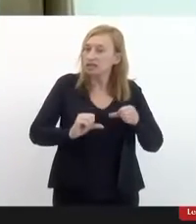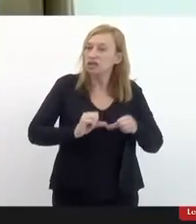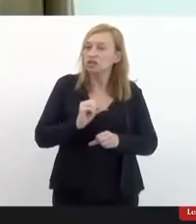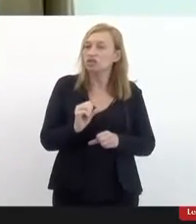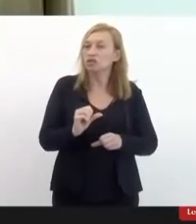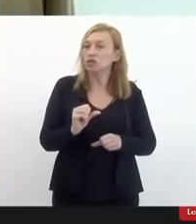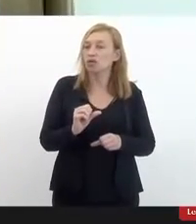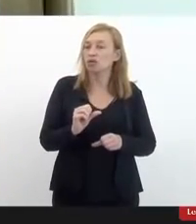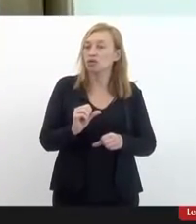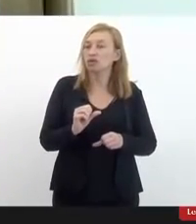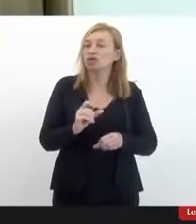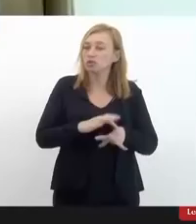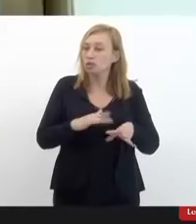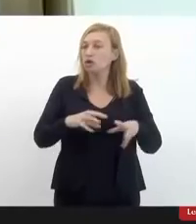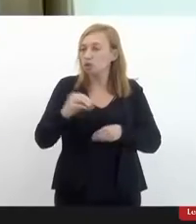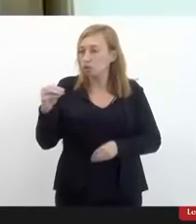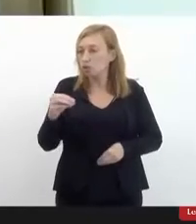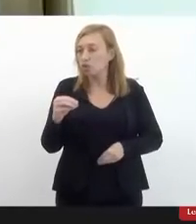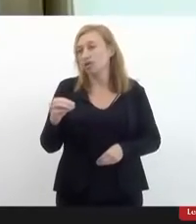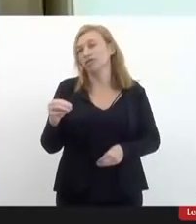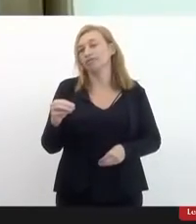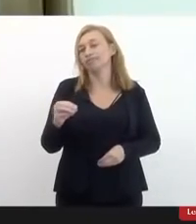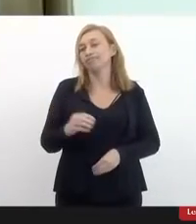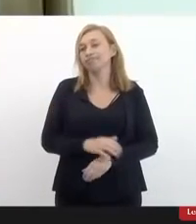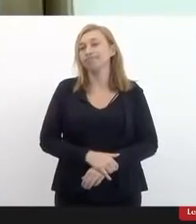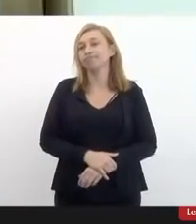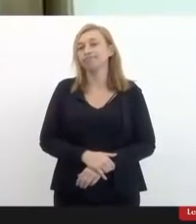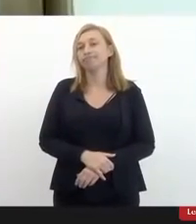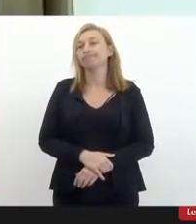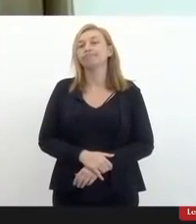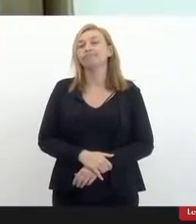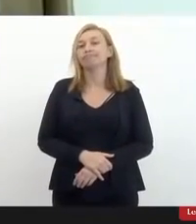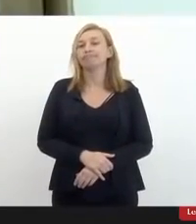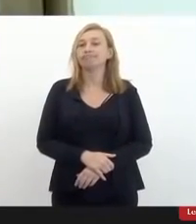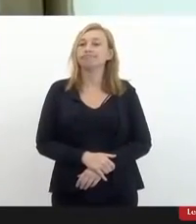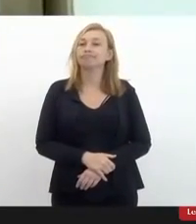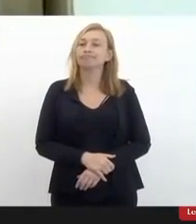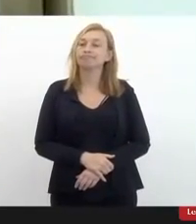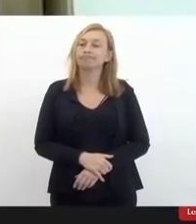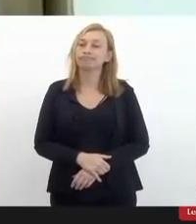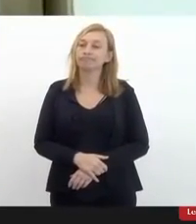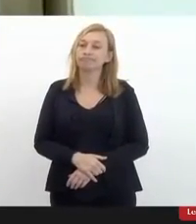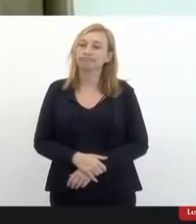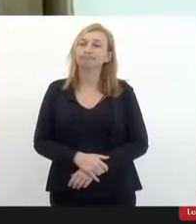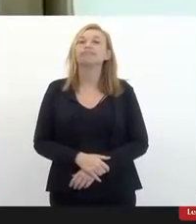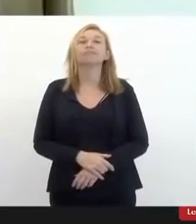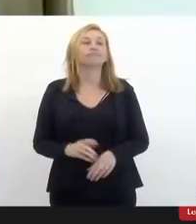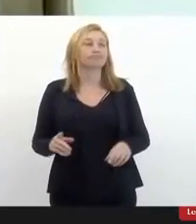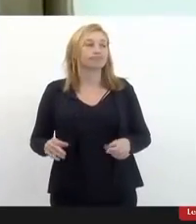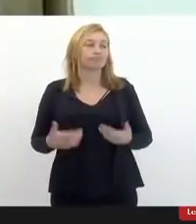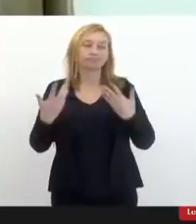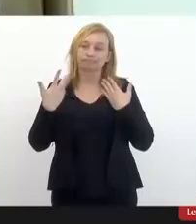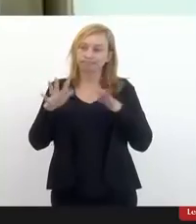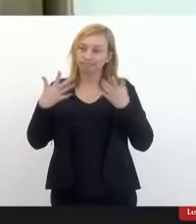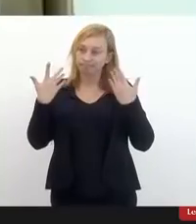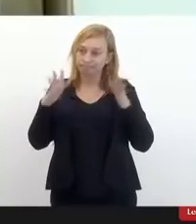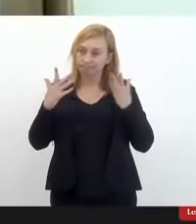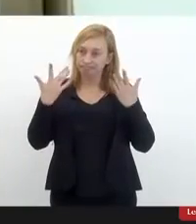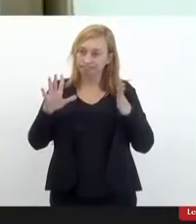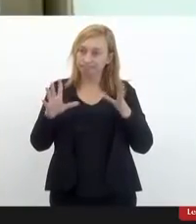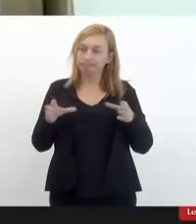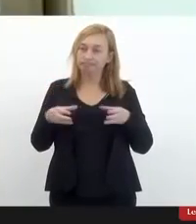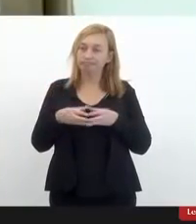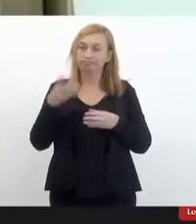definitiva para ser temporária, como a dona Zara falou, com muita propriedade. Além de parabenizar o